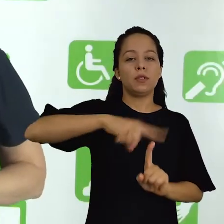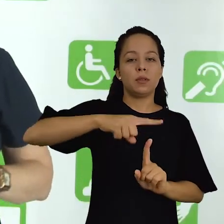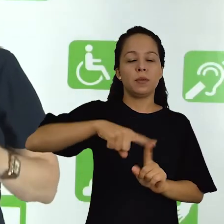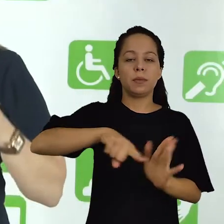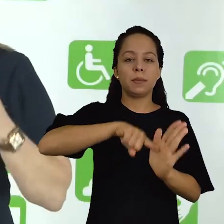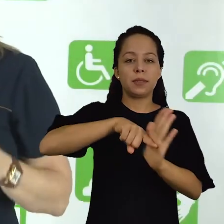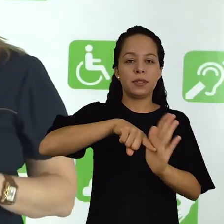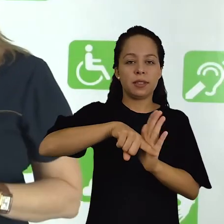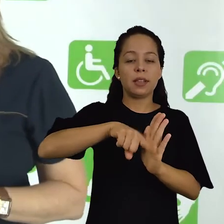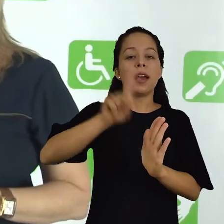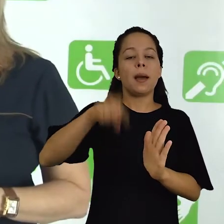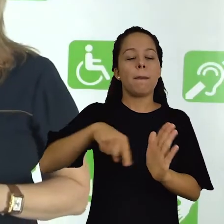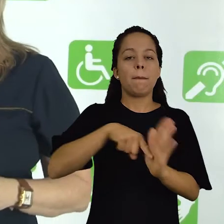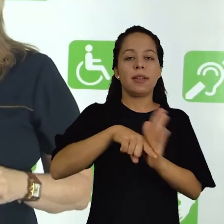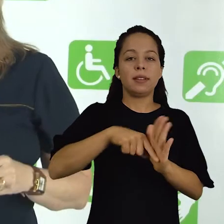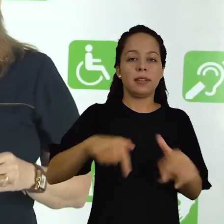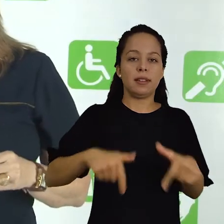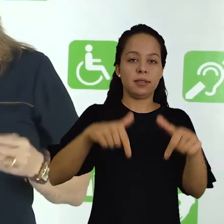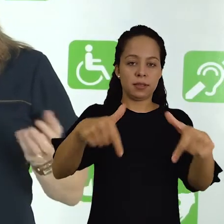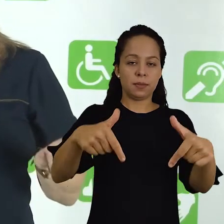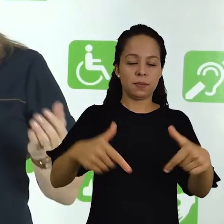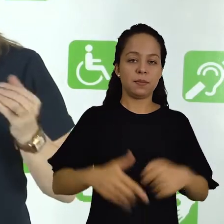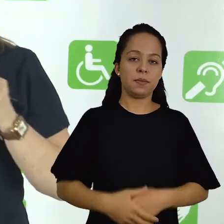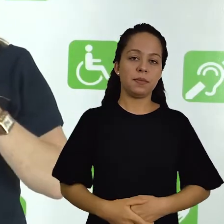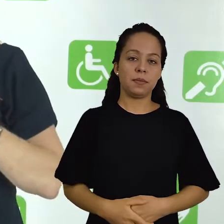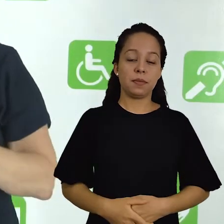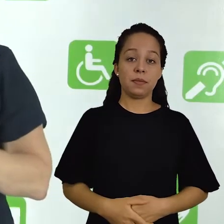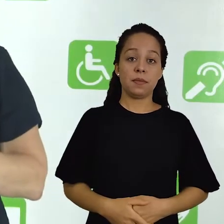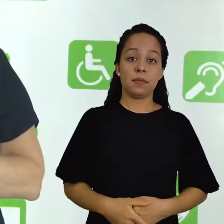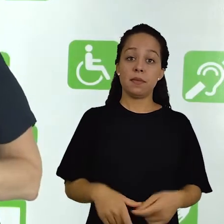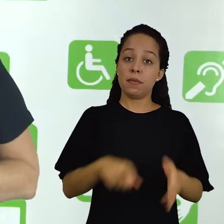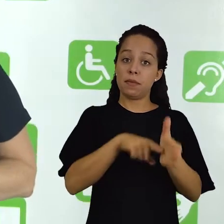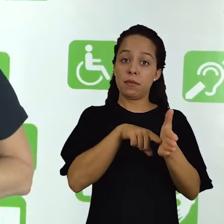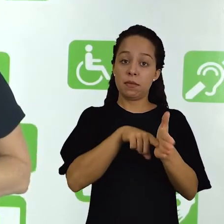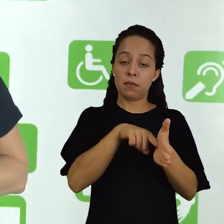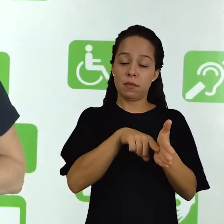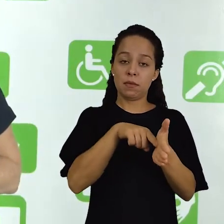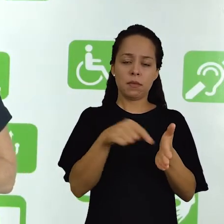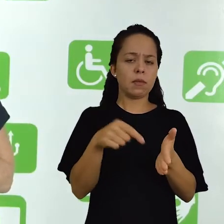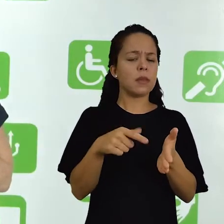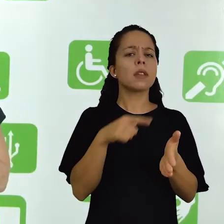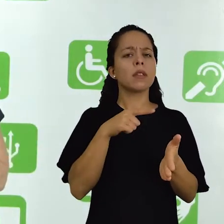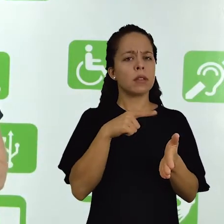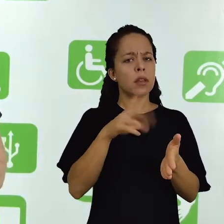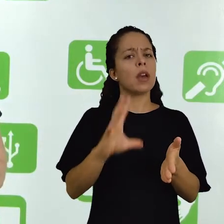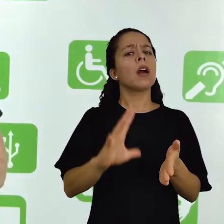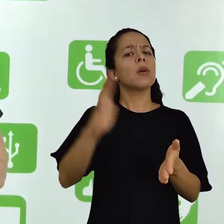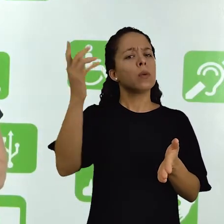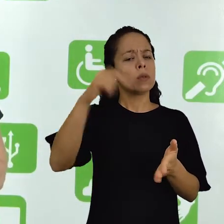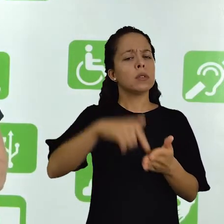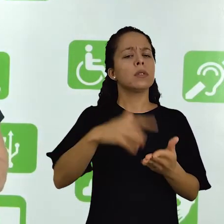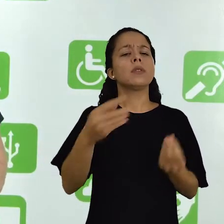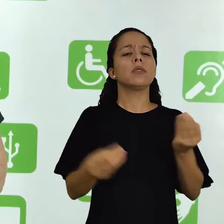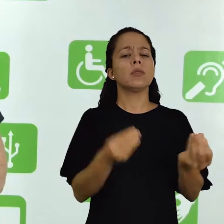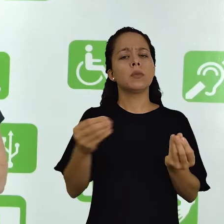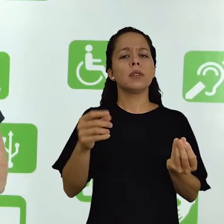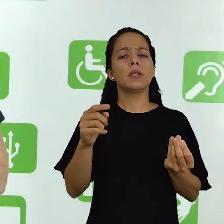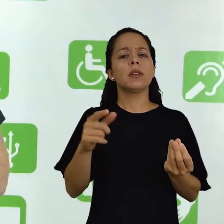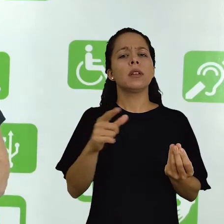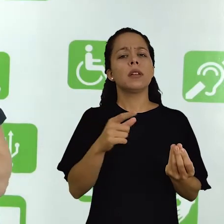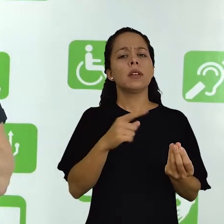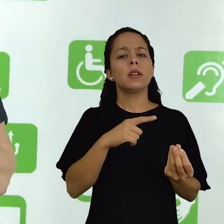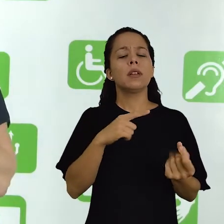Outro tipo de pesquisa é aquela denominada pesquisação é uma pesquisa concebida e